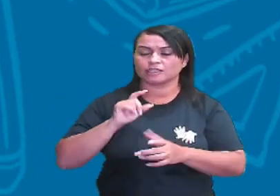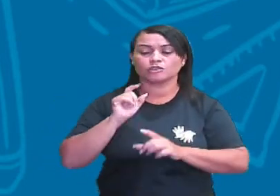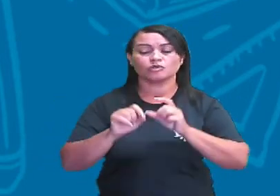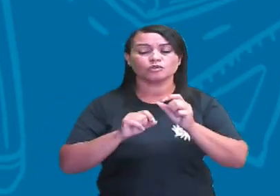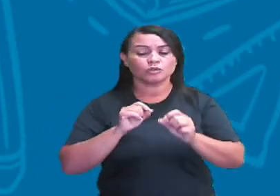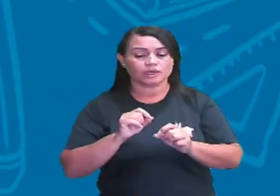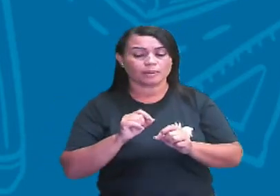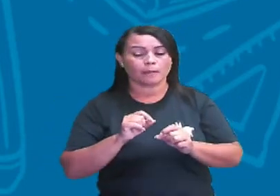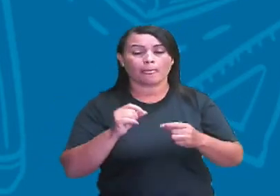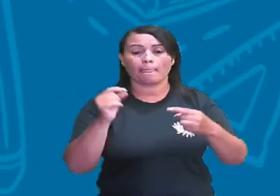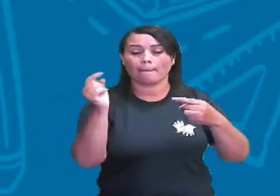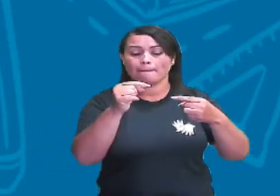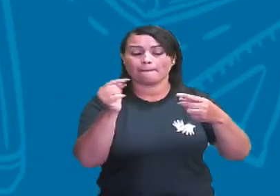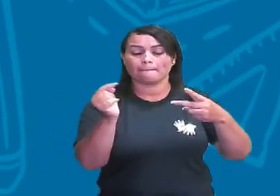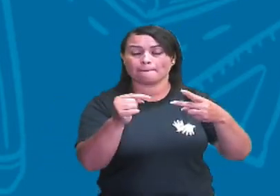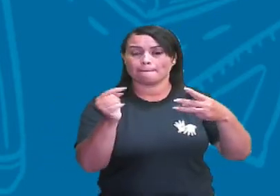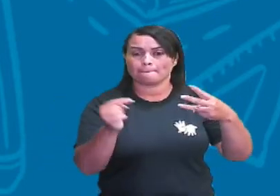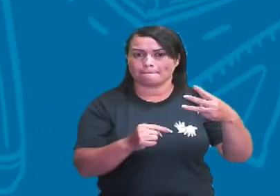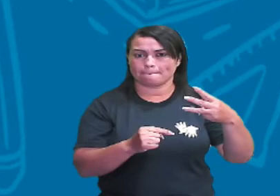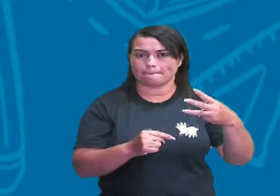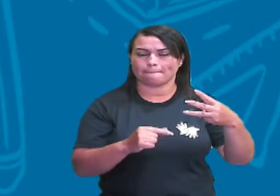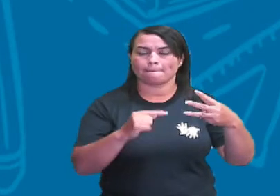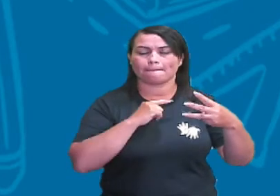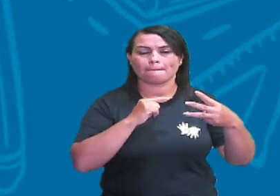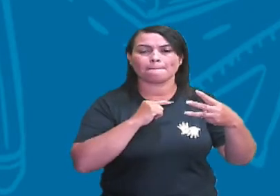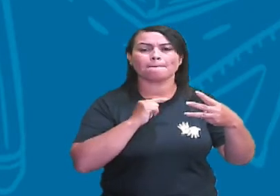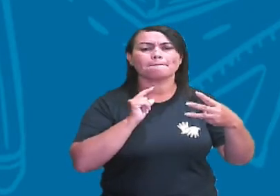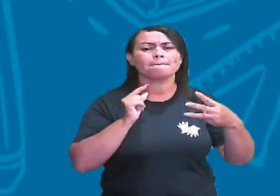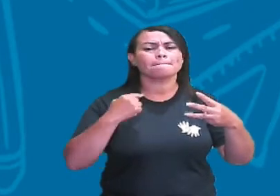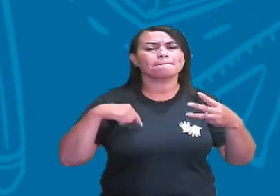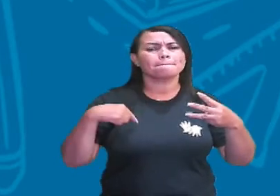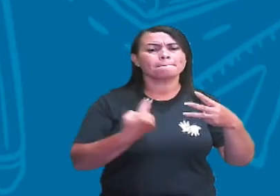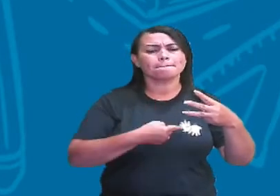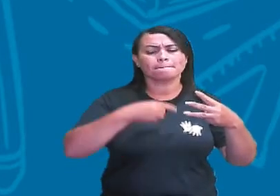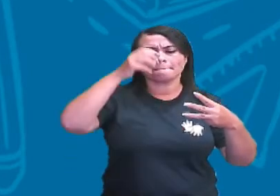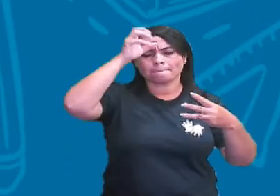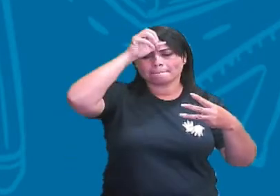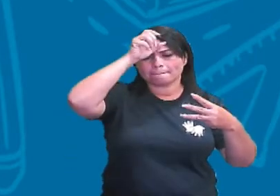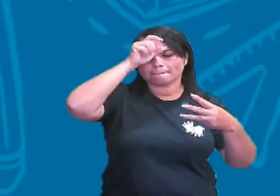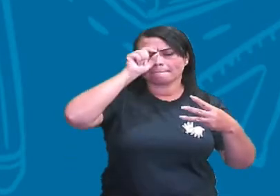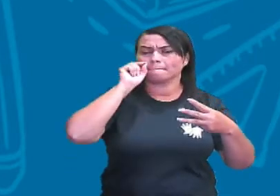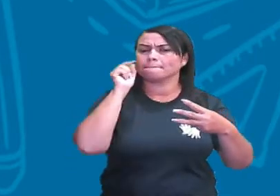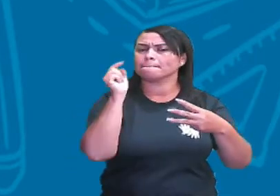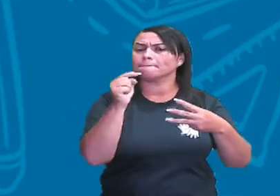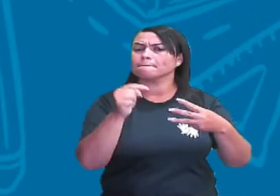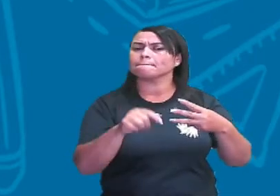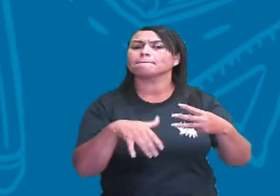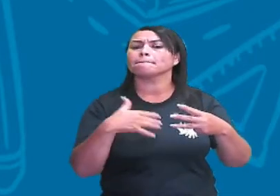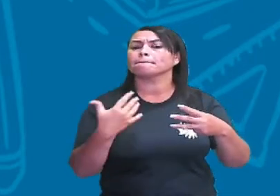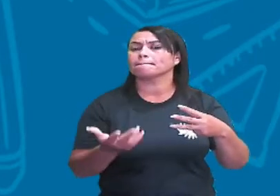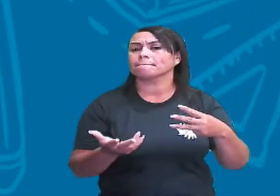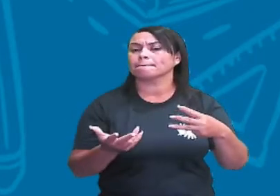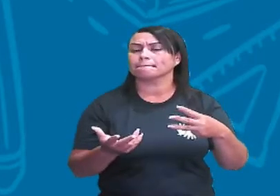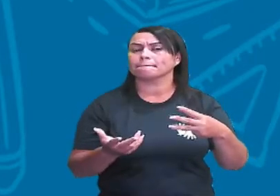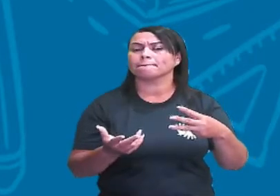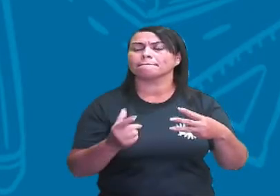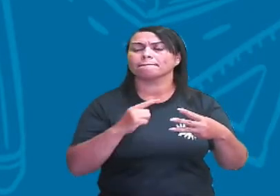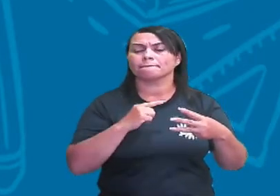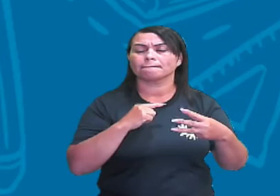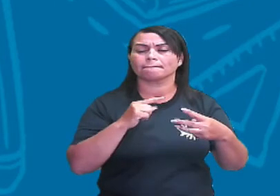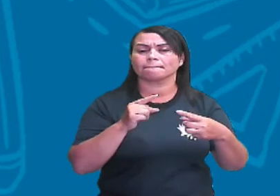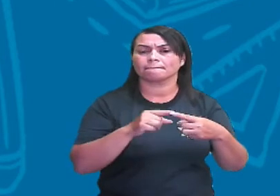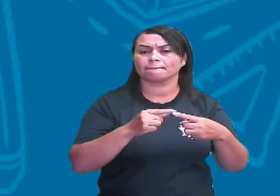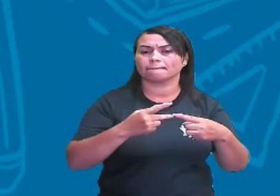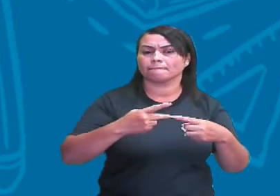composta por três categorias, né? E a gente aprendeu quais são essas três categorias. A categoria dos